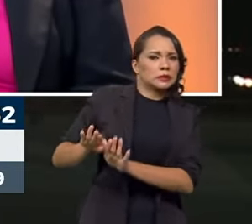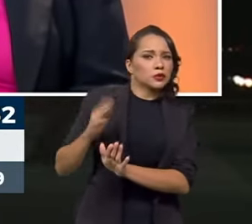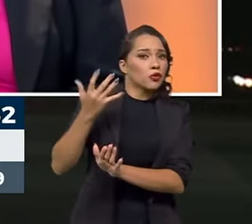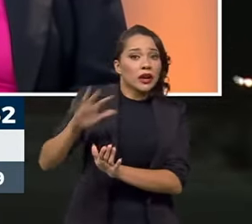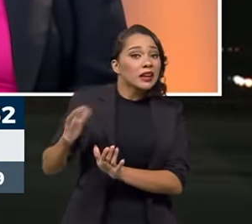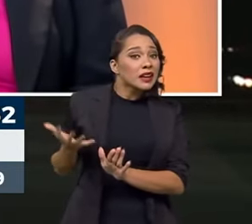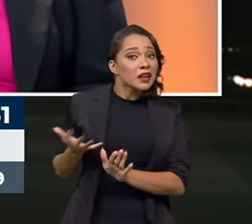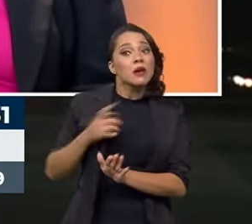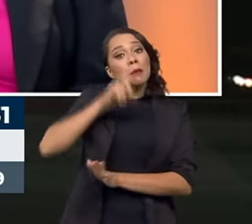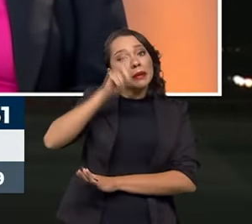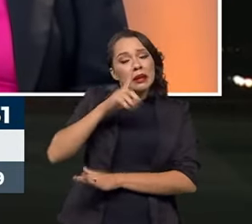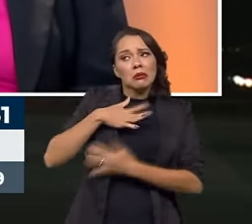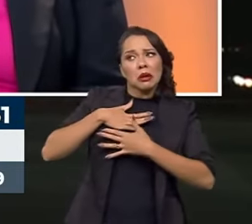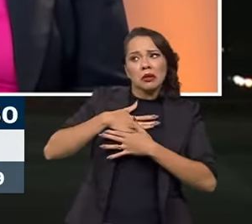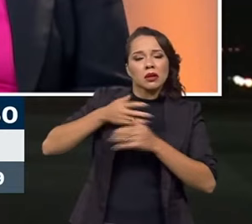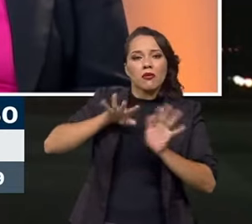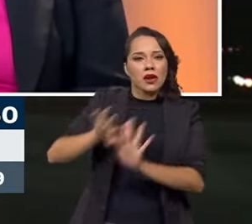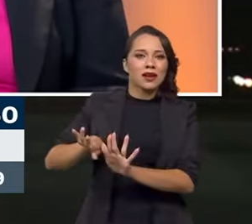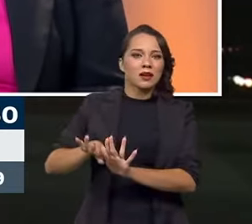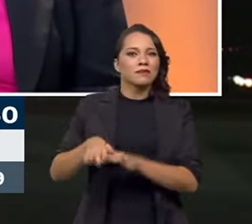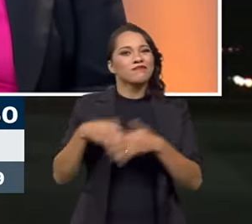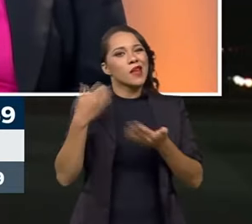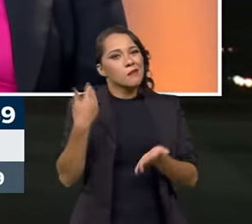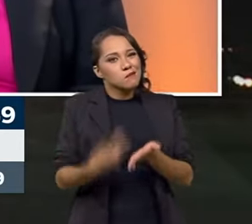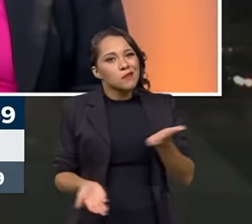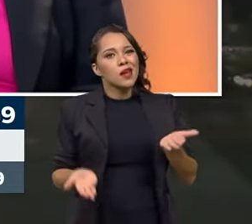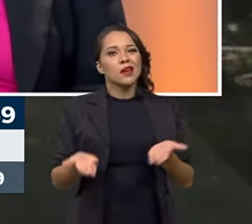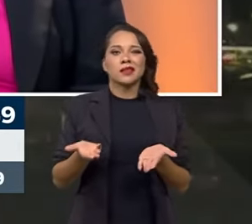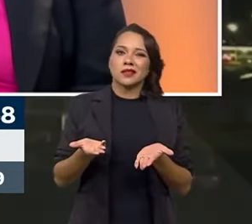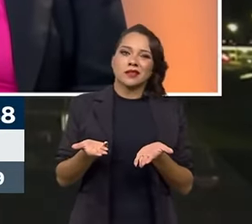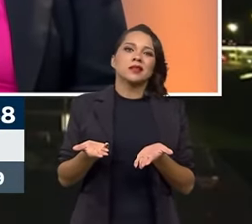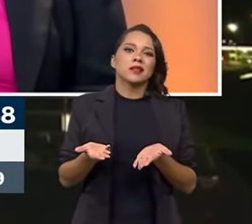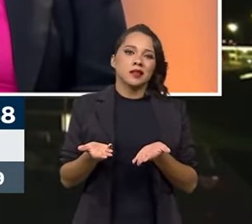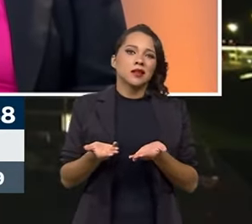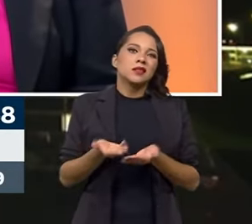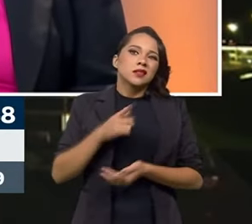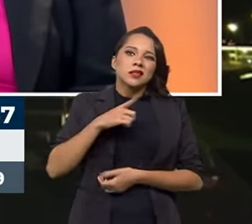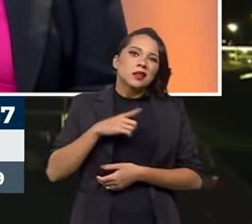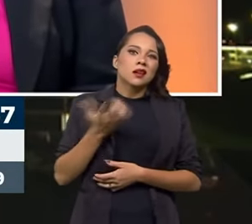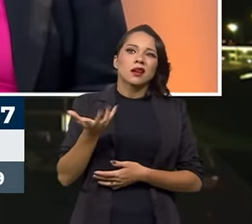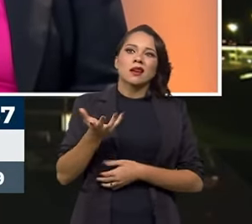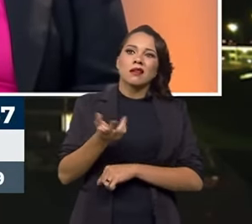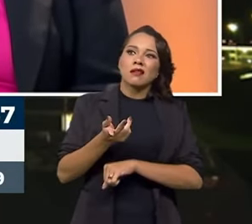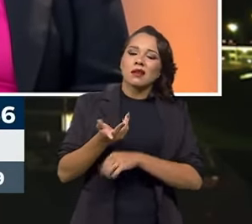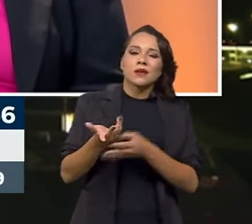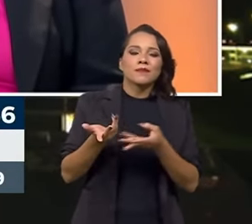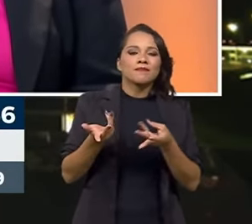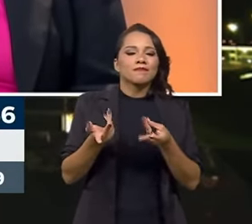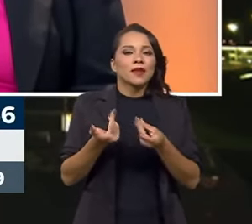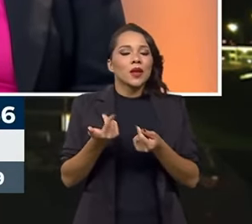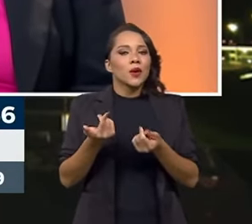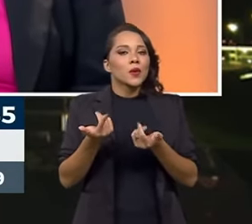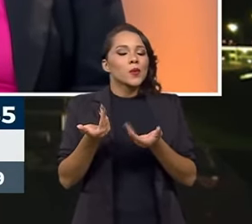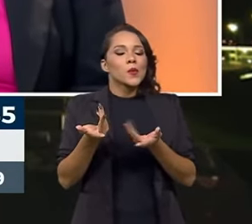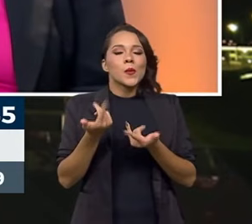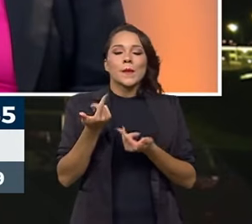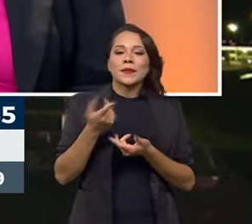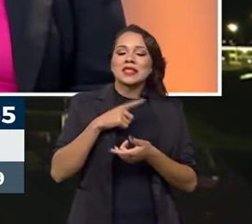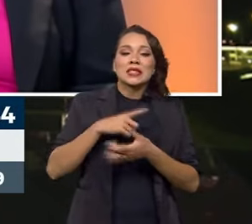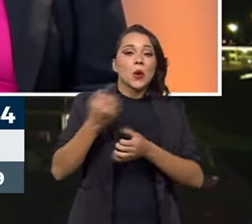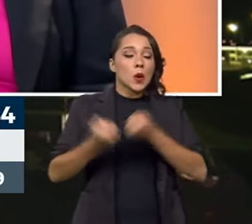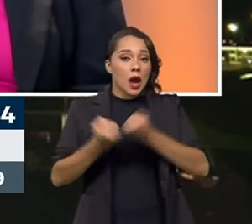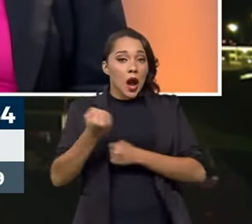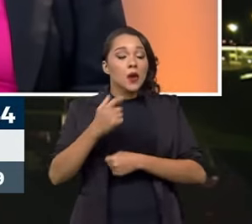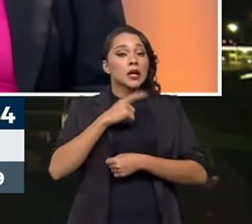vai trazer risco para mim. E aí você perde o bonde da história de ter um dispositivo, um equipamento